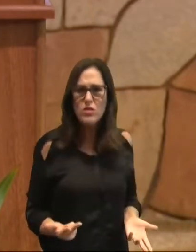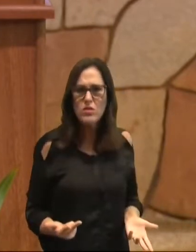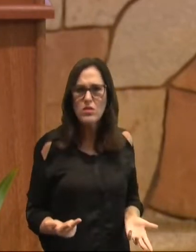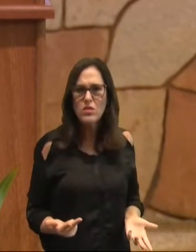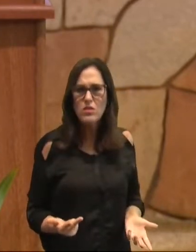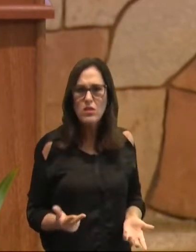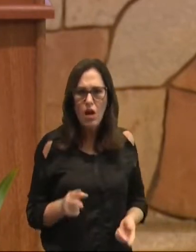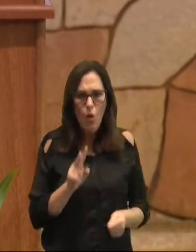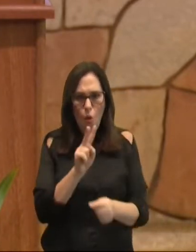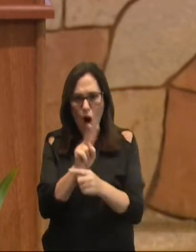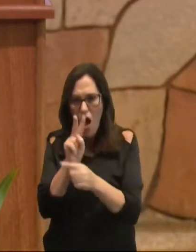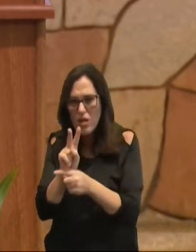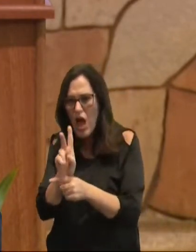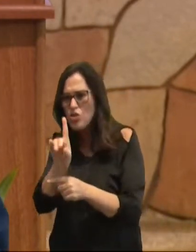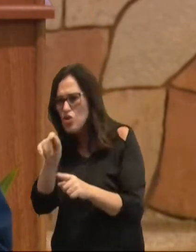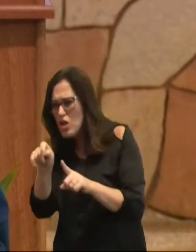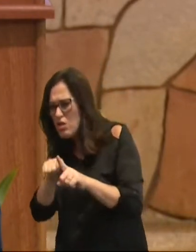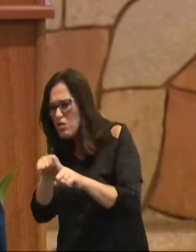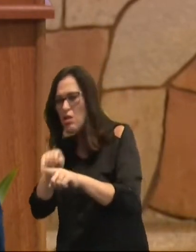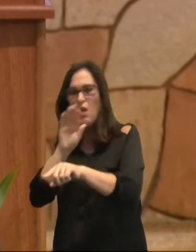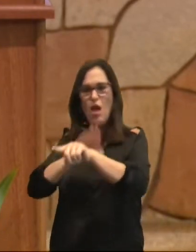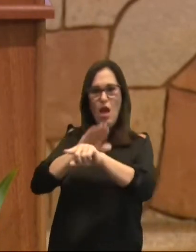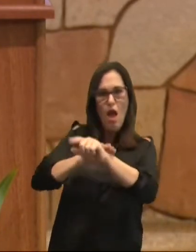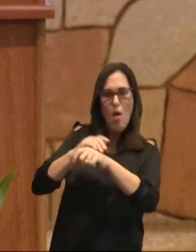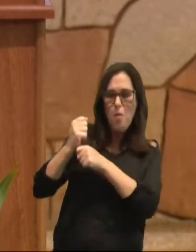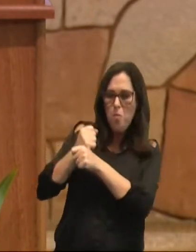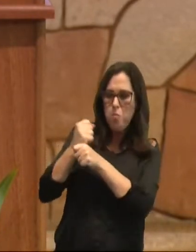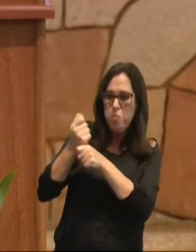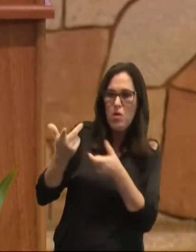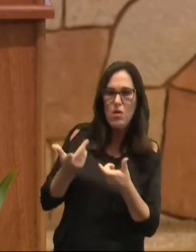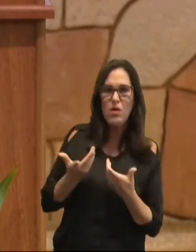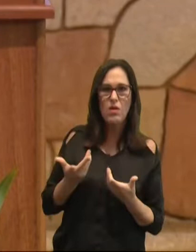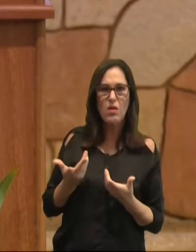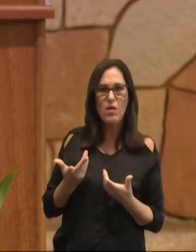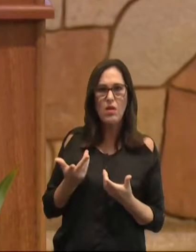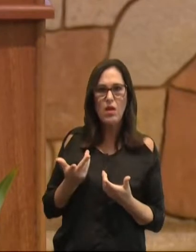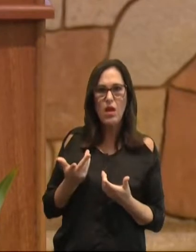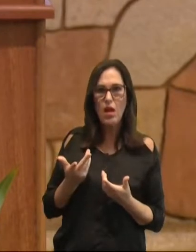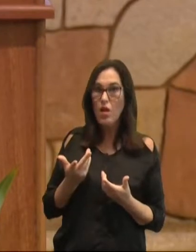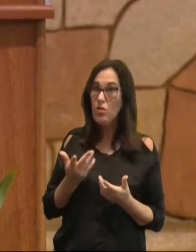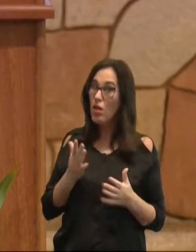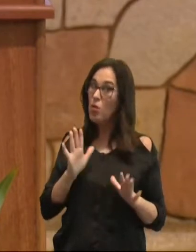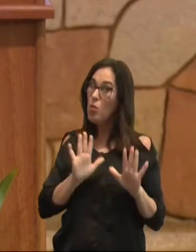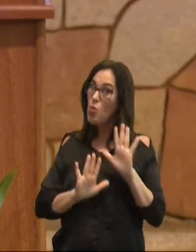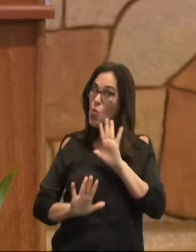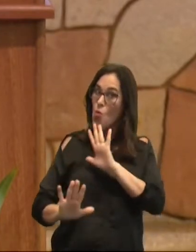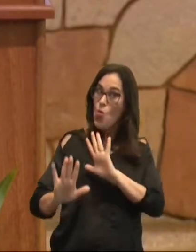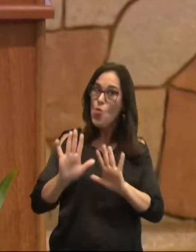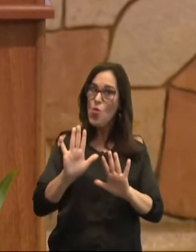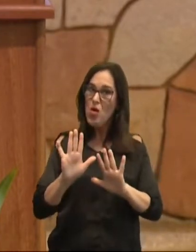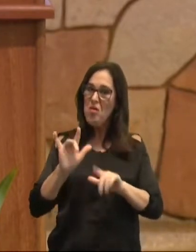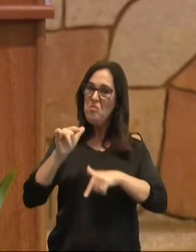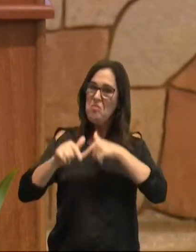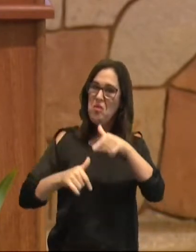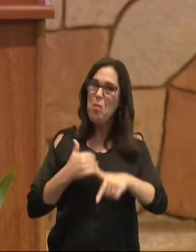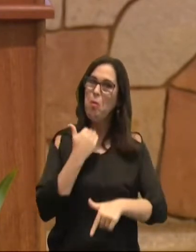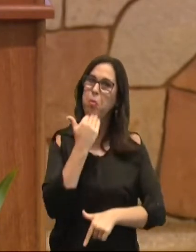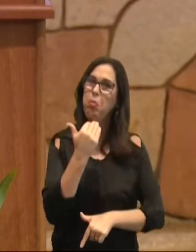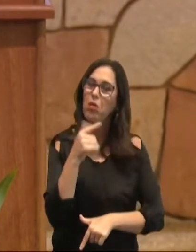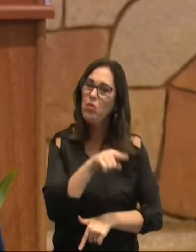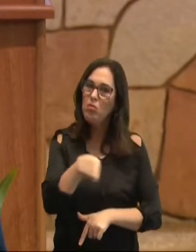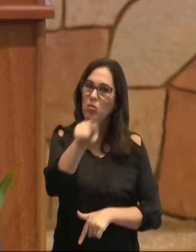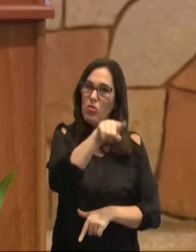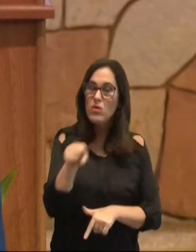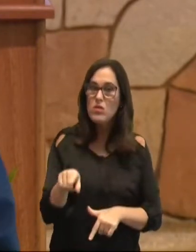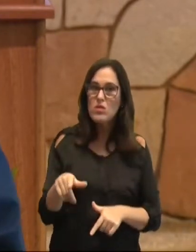Guardais dias e meses e tempos e anos, receio de vós que eu tenha trabalhado em vão para convosco.